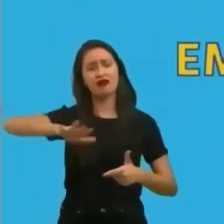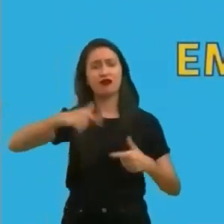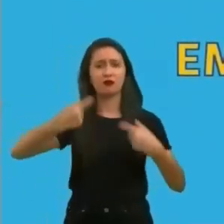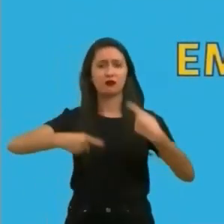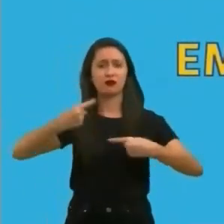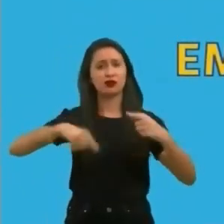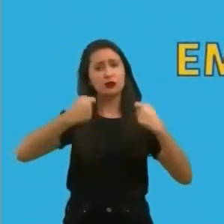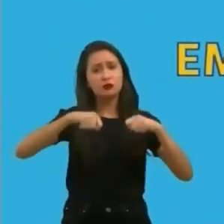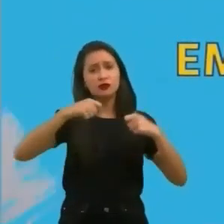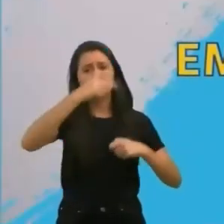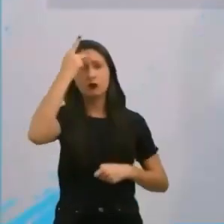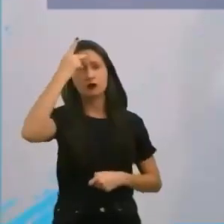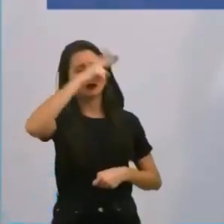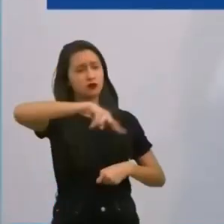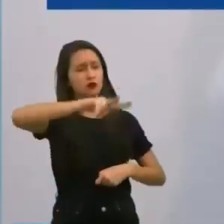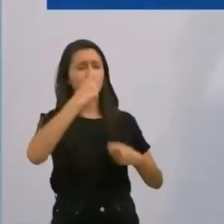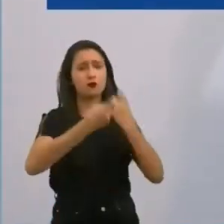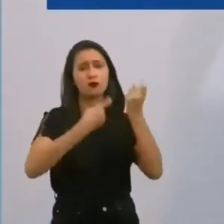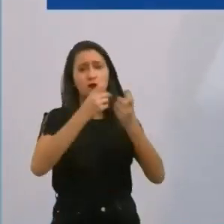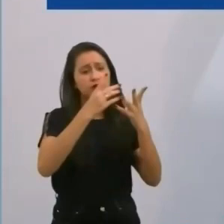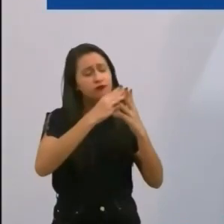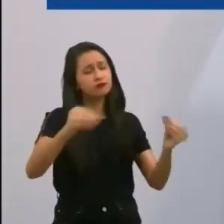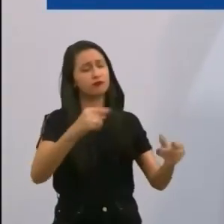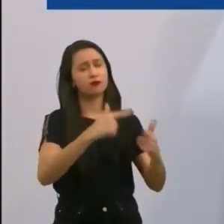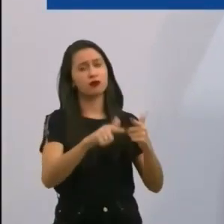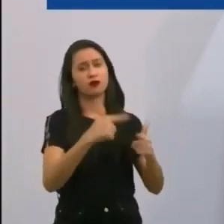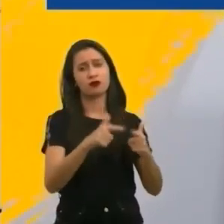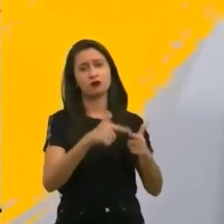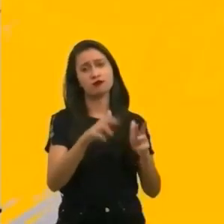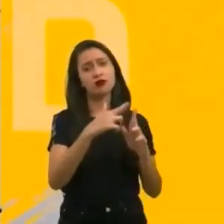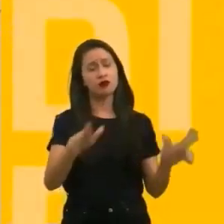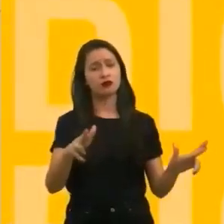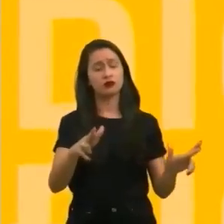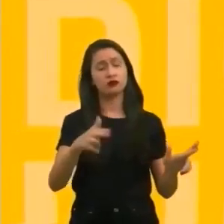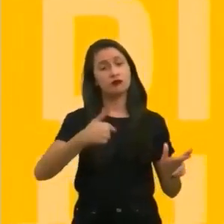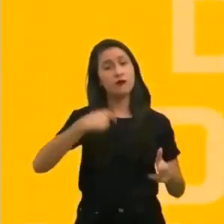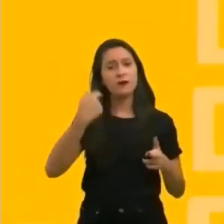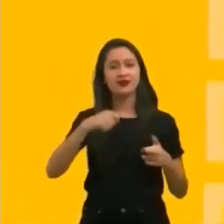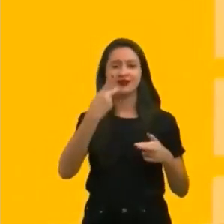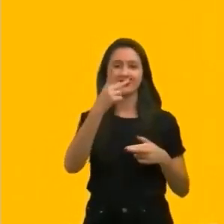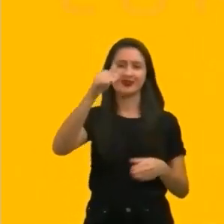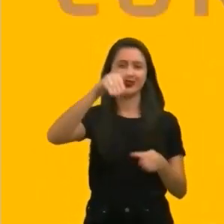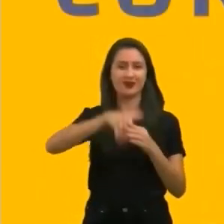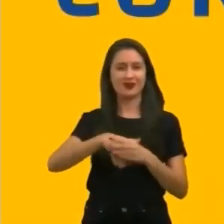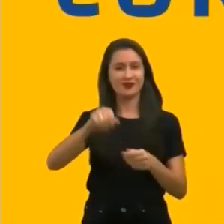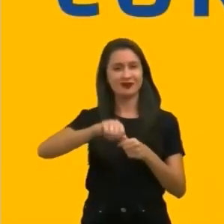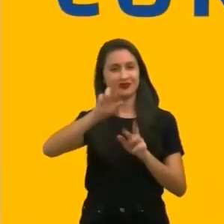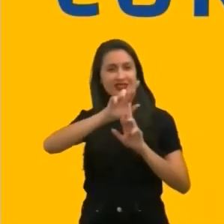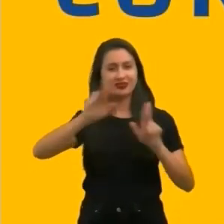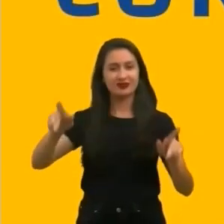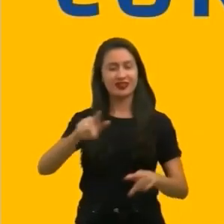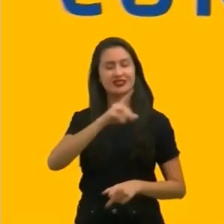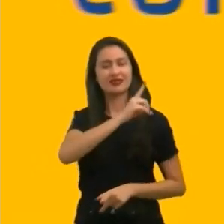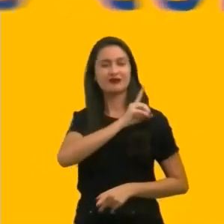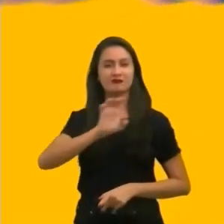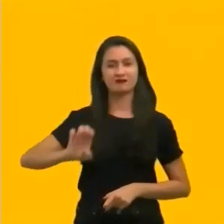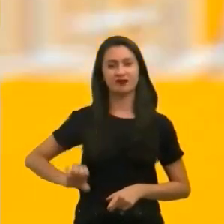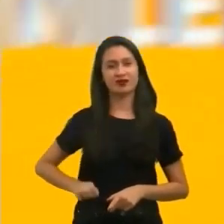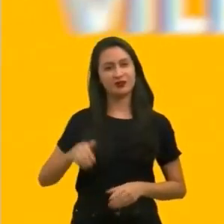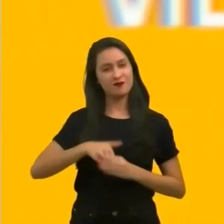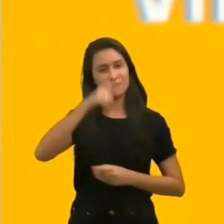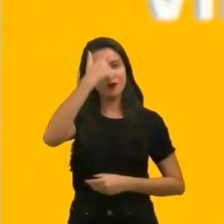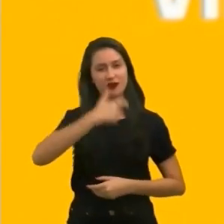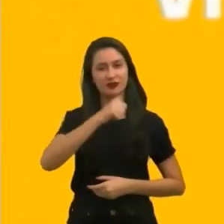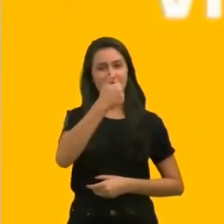ou mandato eletivo para os covardes que forem condenados por crime de violência contra a mulher. Diga não à violência contra a mulher. Vote